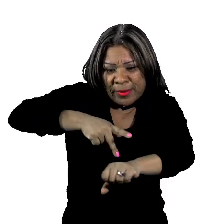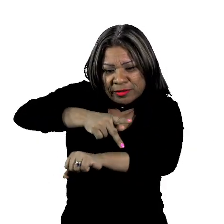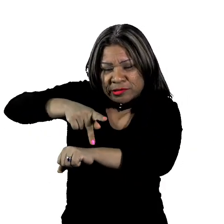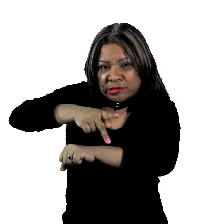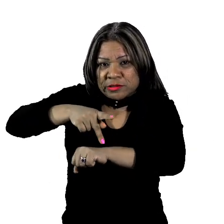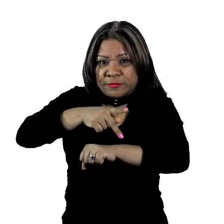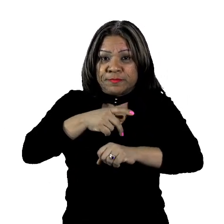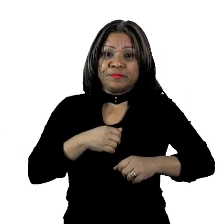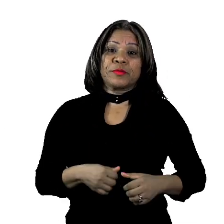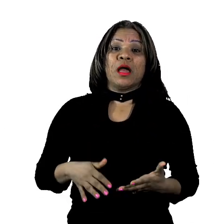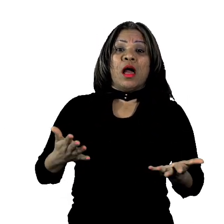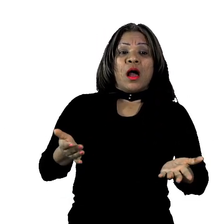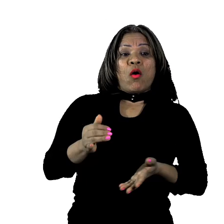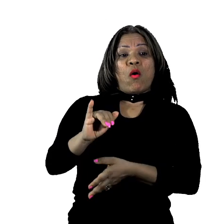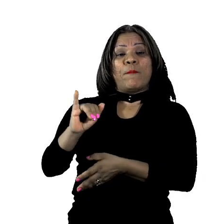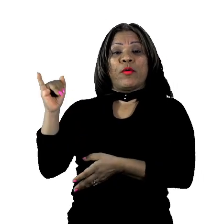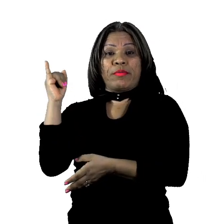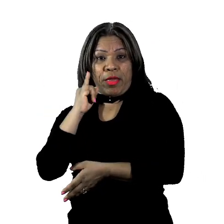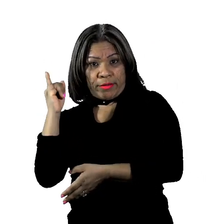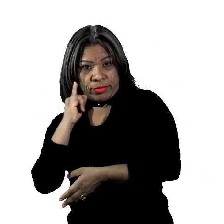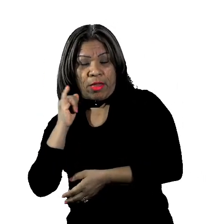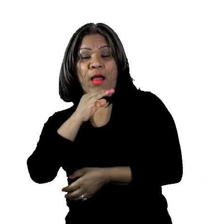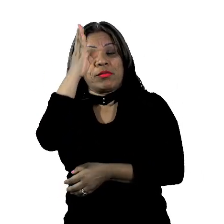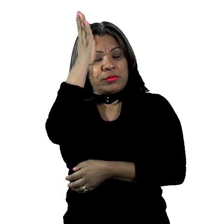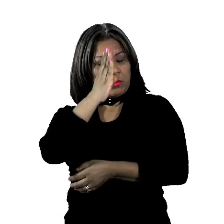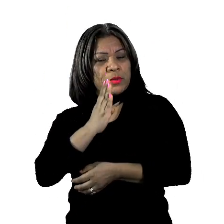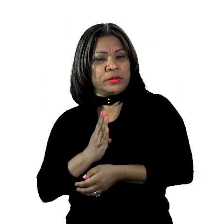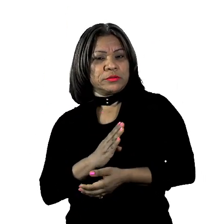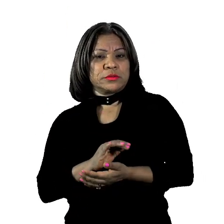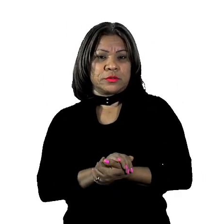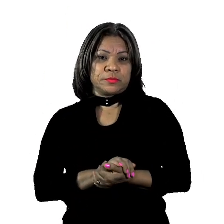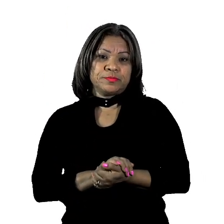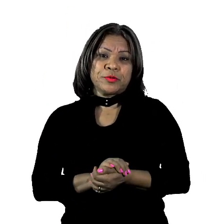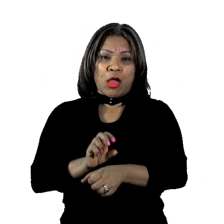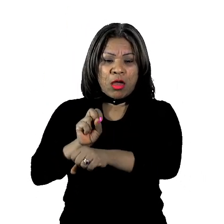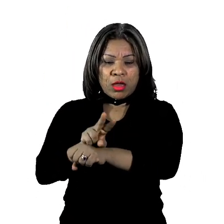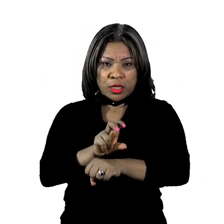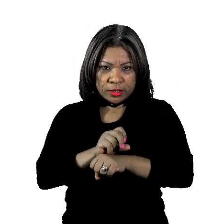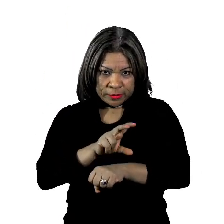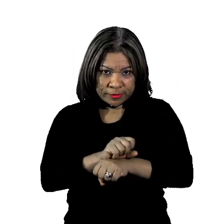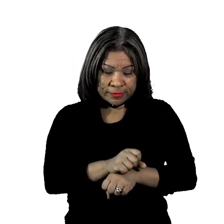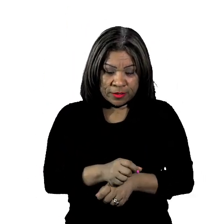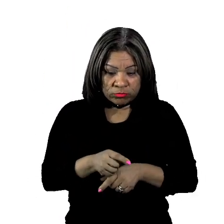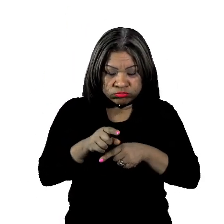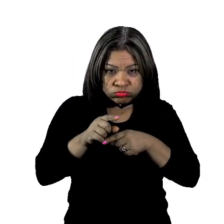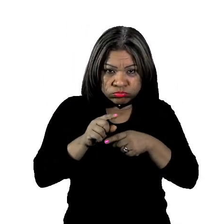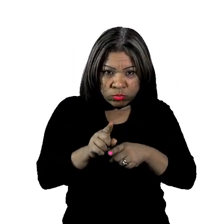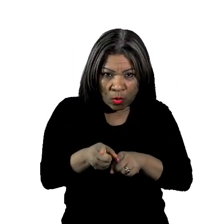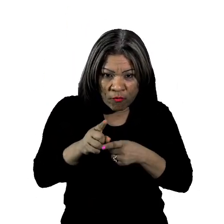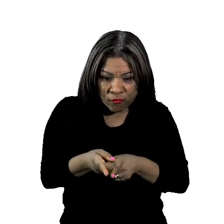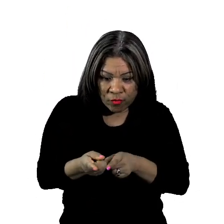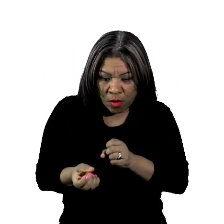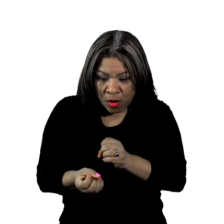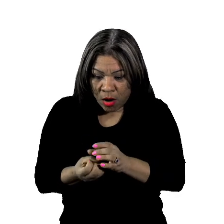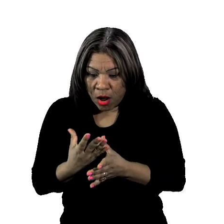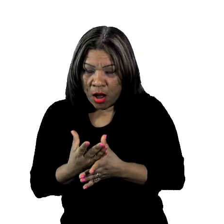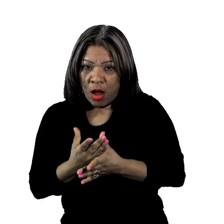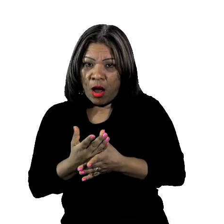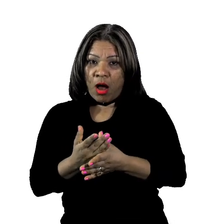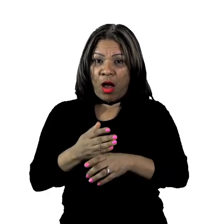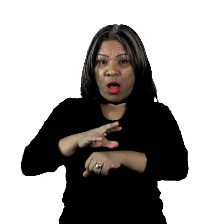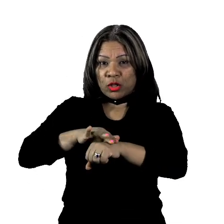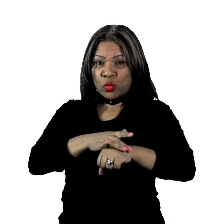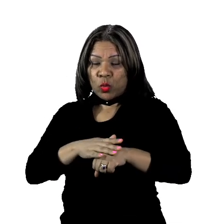Itália e até mesmo no Brasil. Este vírus provoca a doença chamada do novo coronavírus COVID-19.